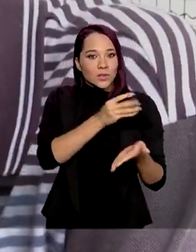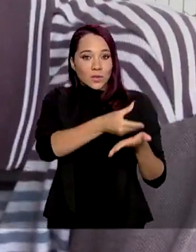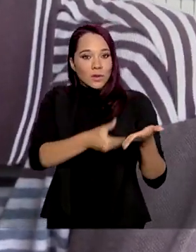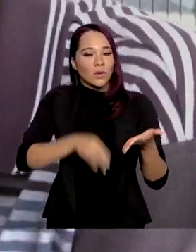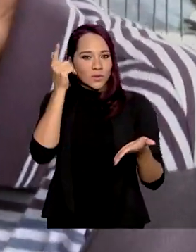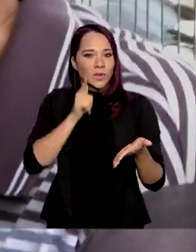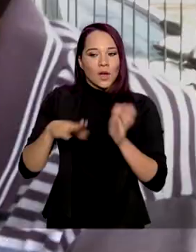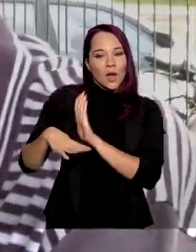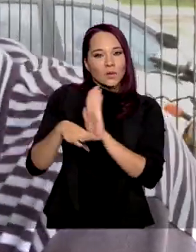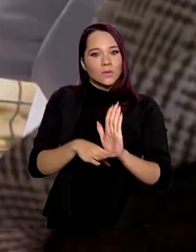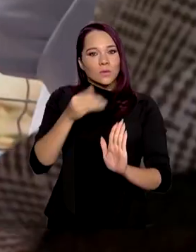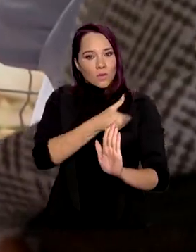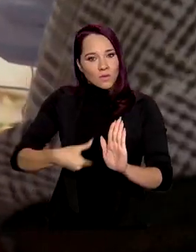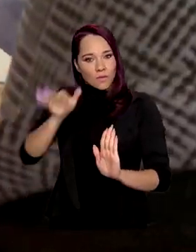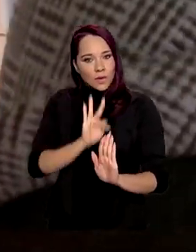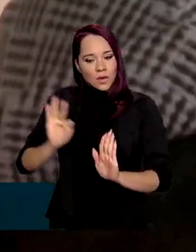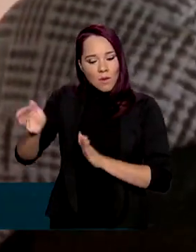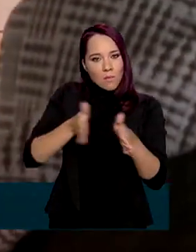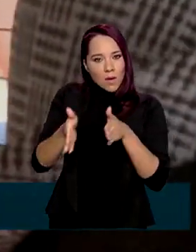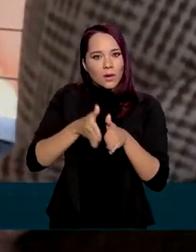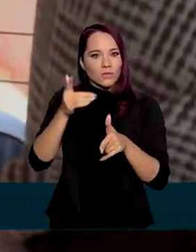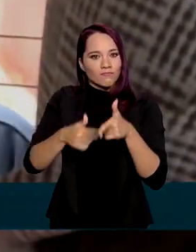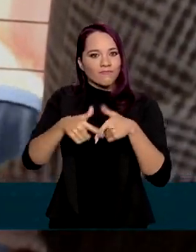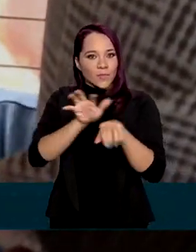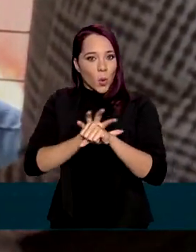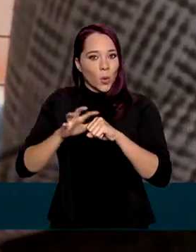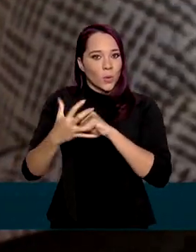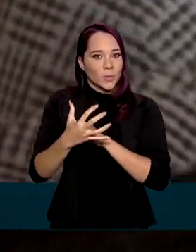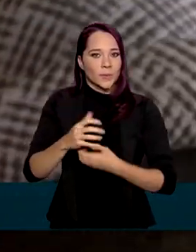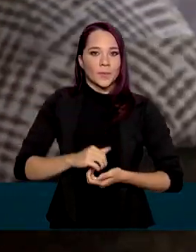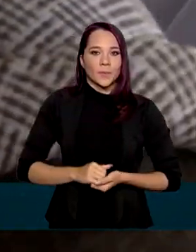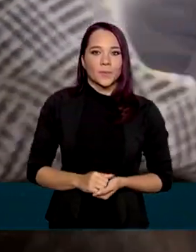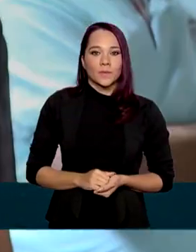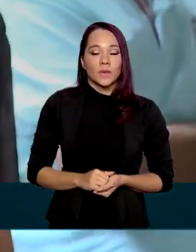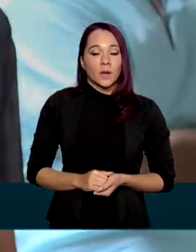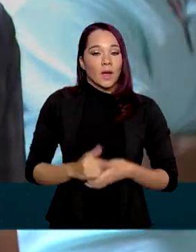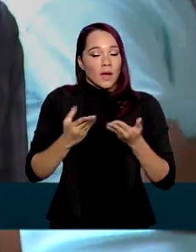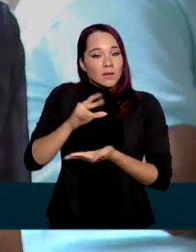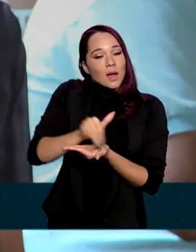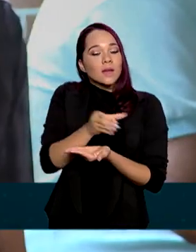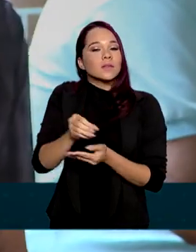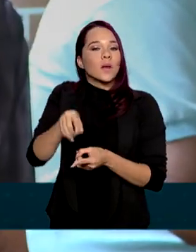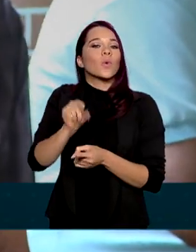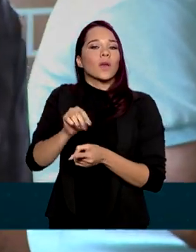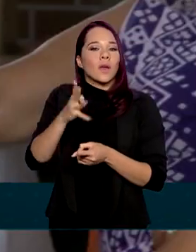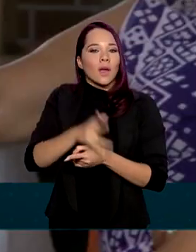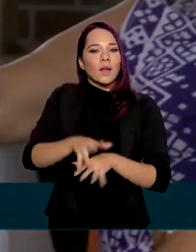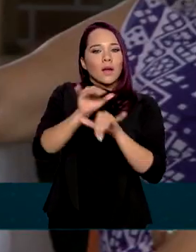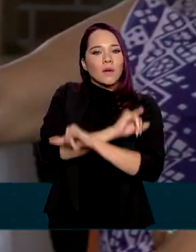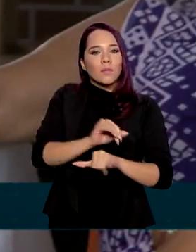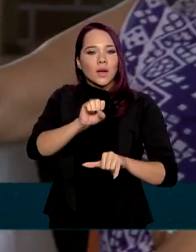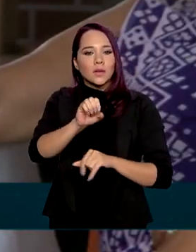para receber ajuda do governo federal durante o período de pandemia do novo coronavírus. A ação faz parte da campanha